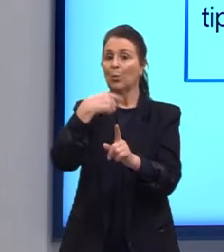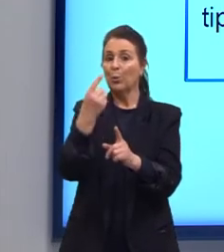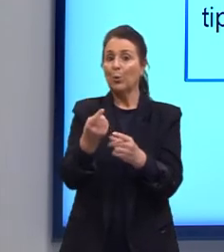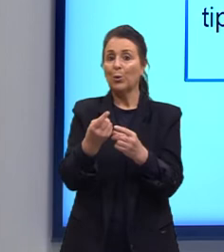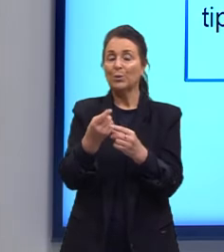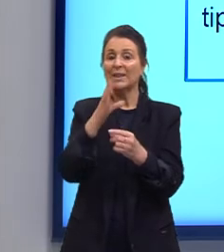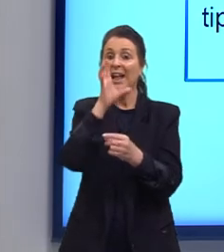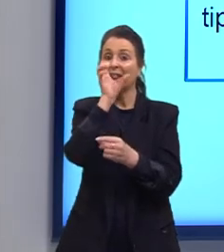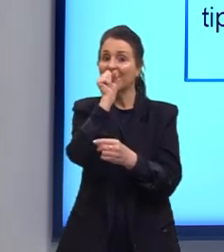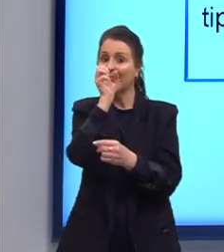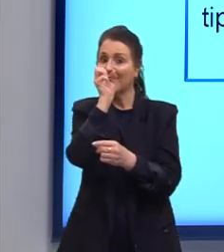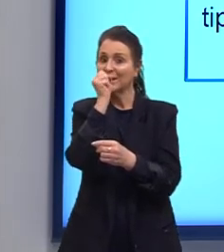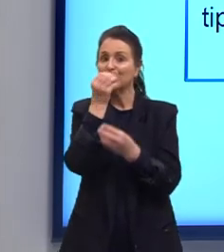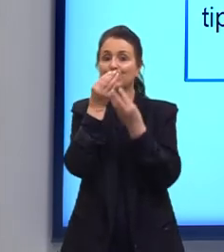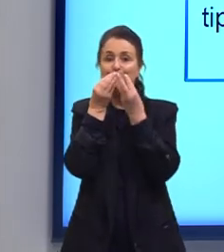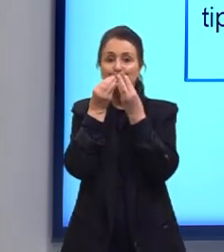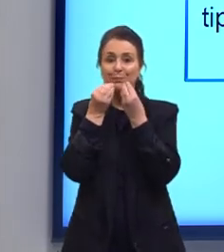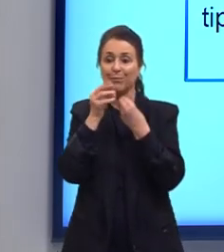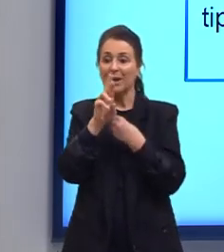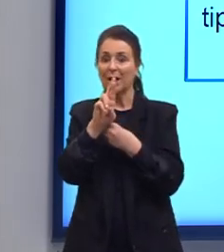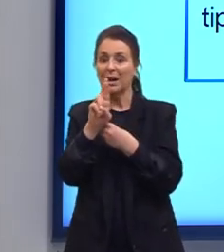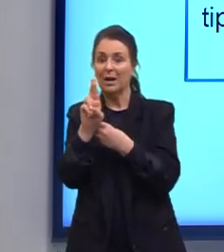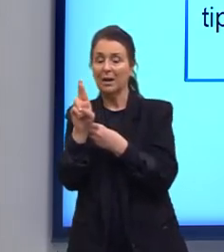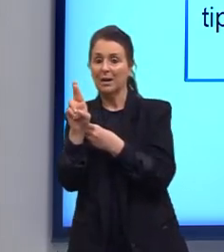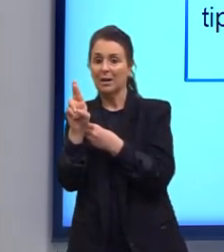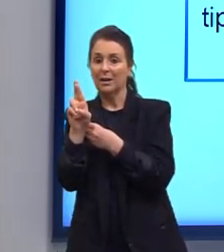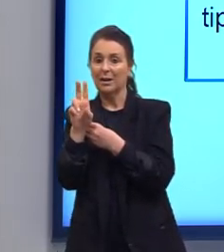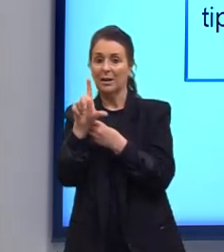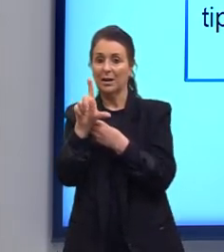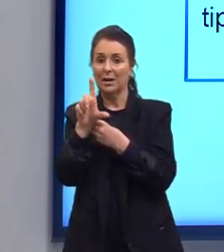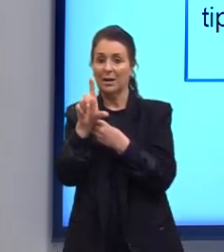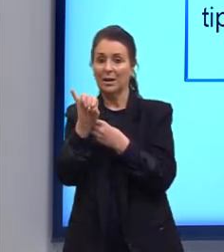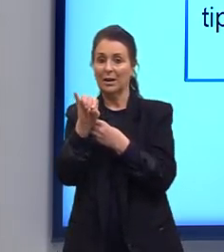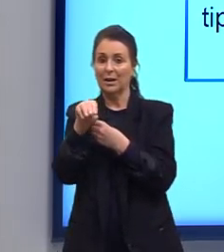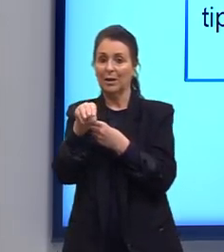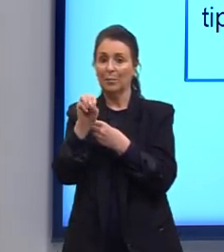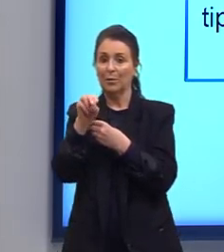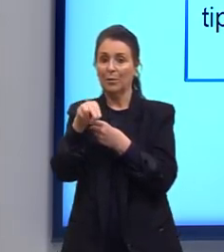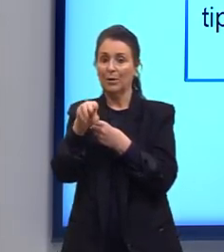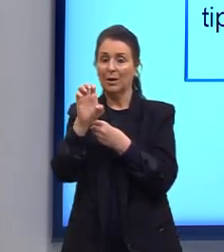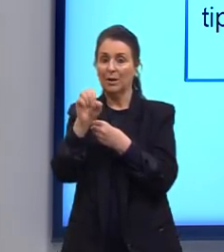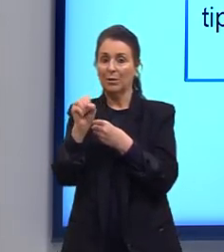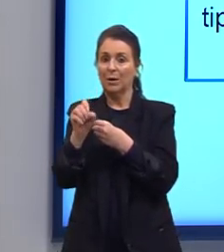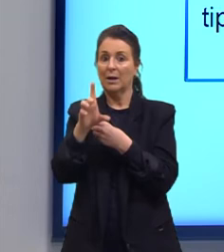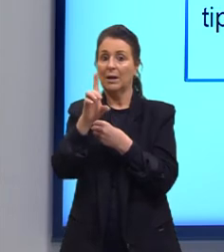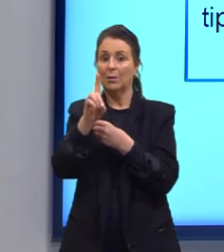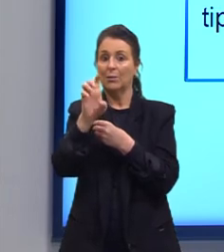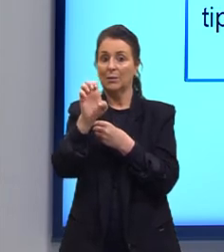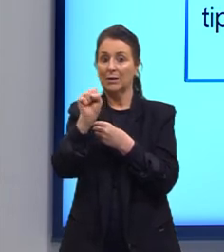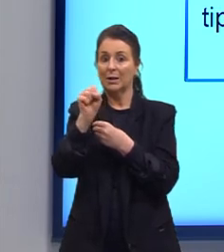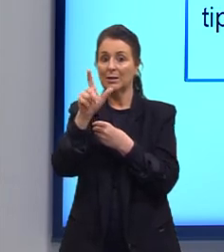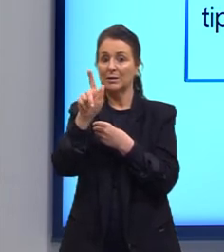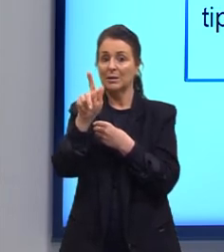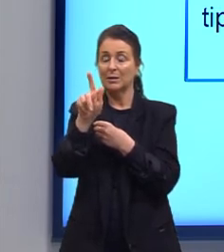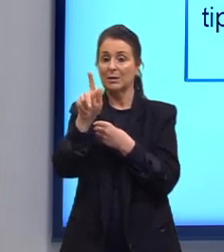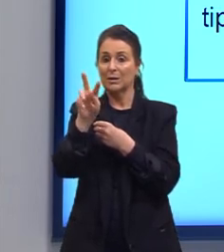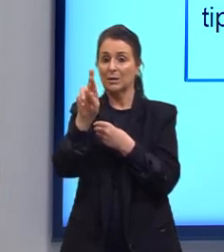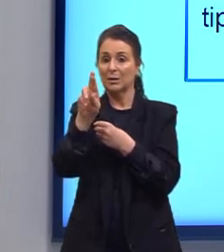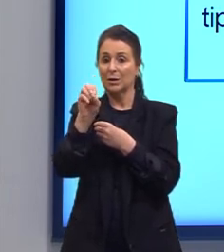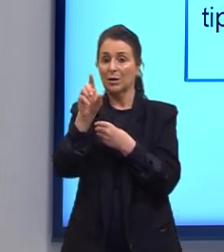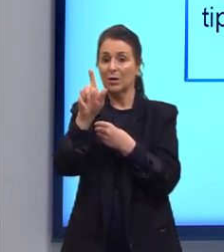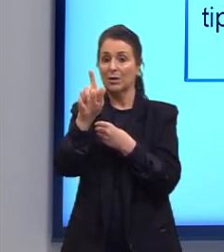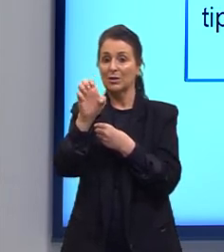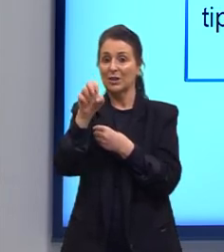e o aroma da laranja é o R-limoneno, ou seja, é um dextrógero e provoca o desvio da luz para